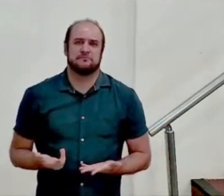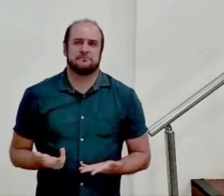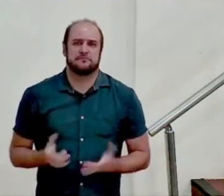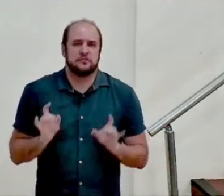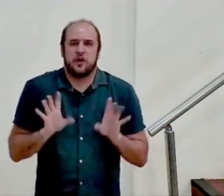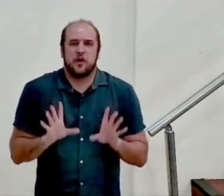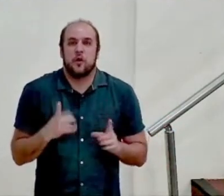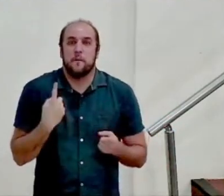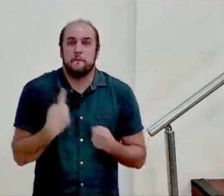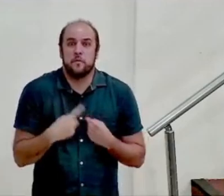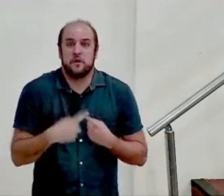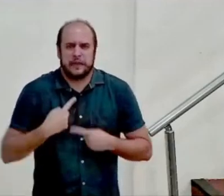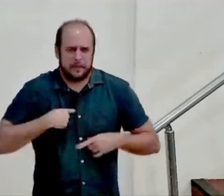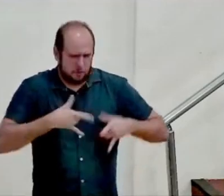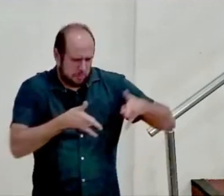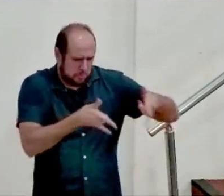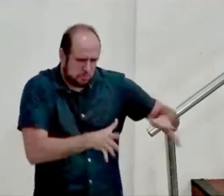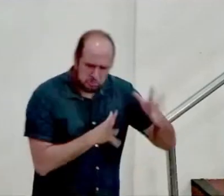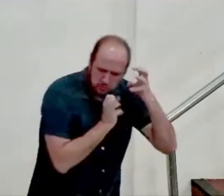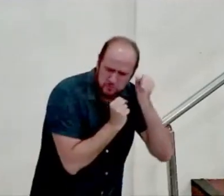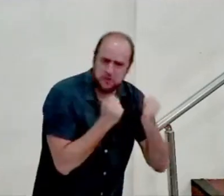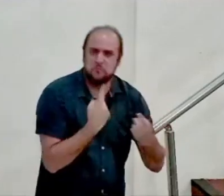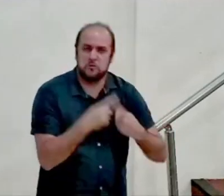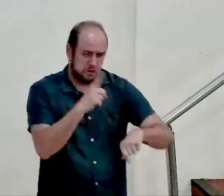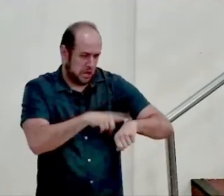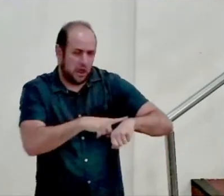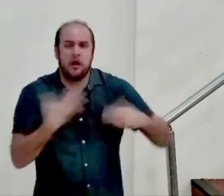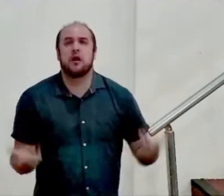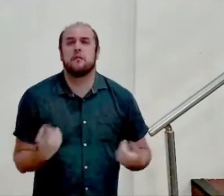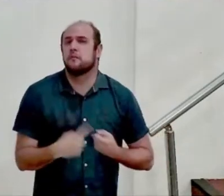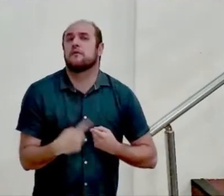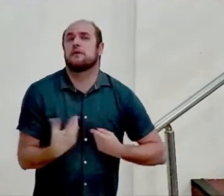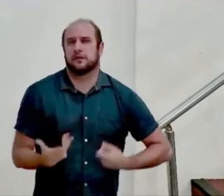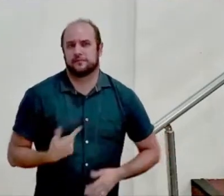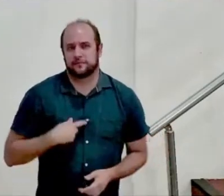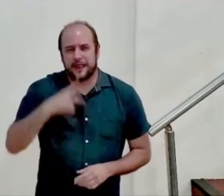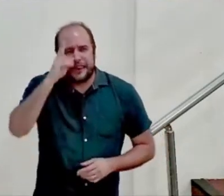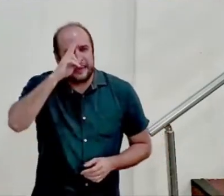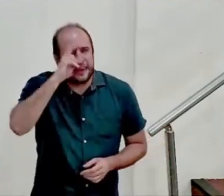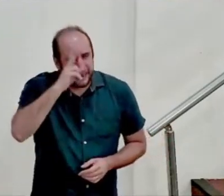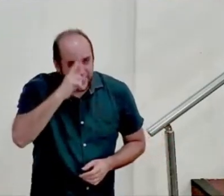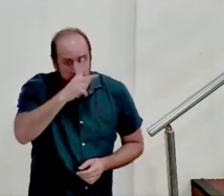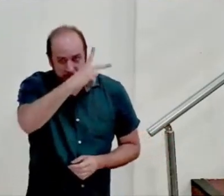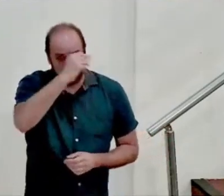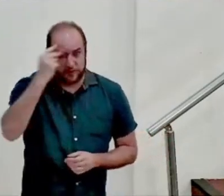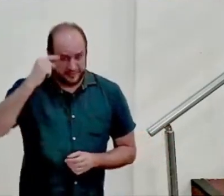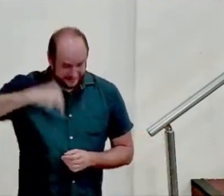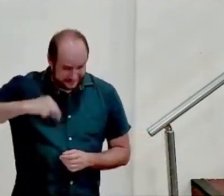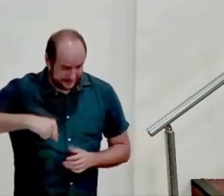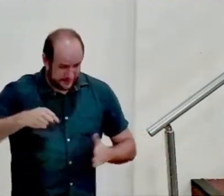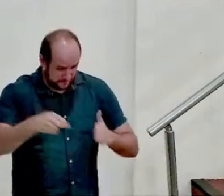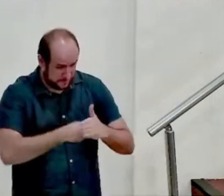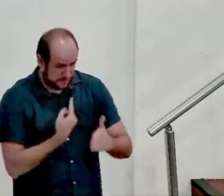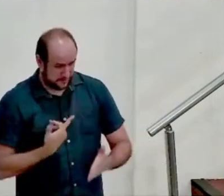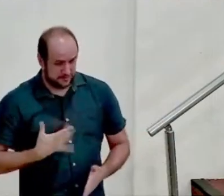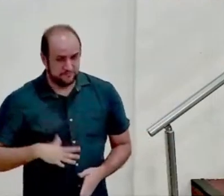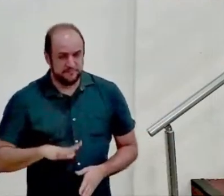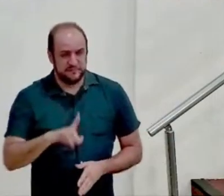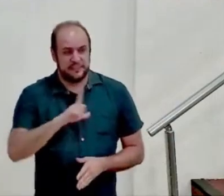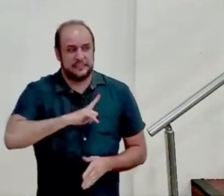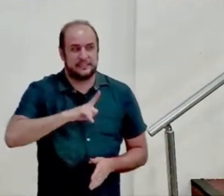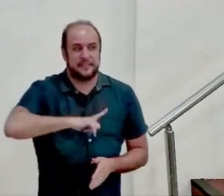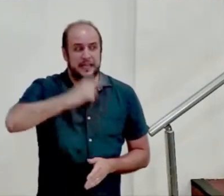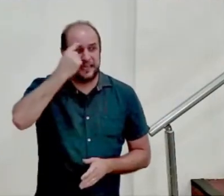Por que eu tenho que ir para a cama nesse horário? Papai, eu me lembro de uma pergunta que os adolescentes aqui faziam, e tinha alguém aqui que tinha uma